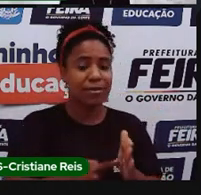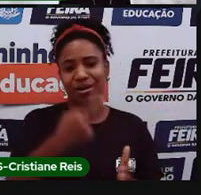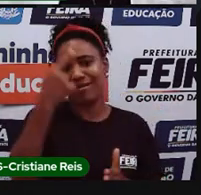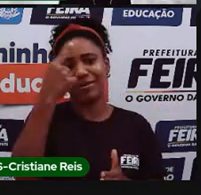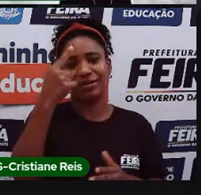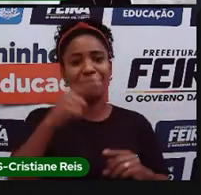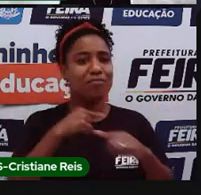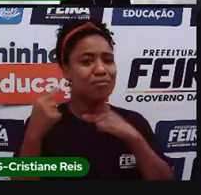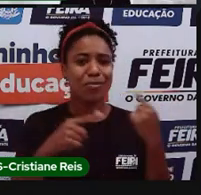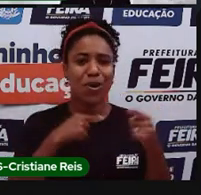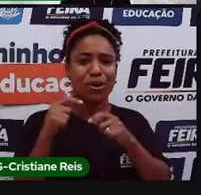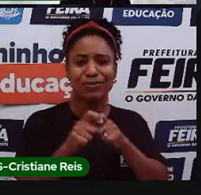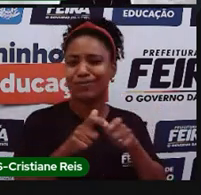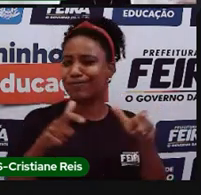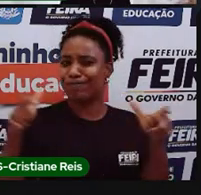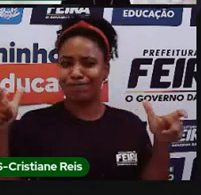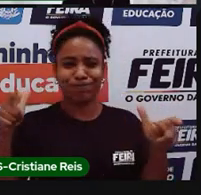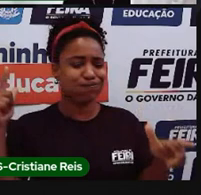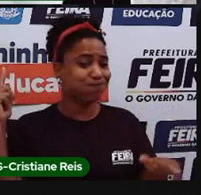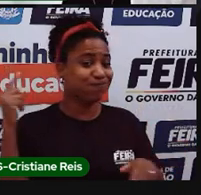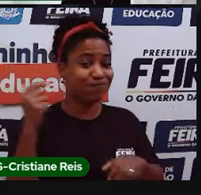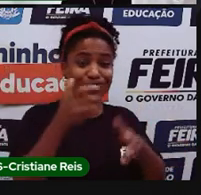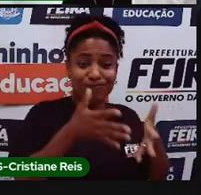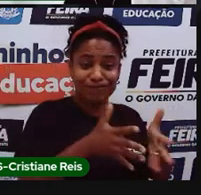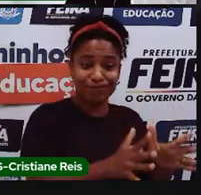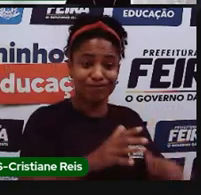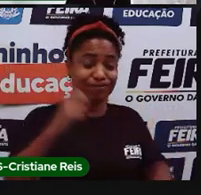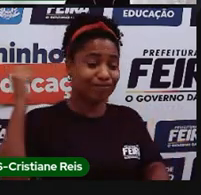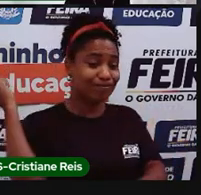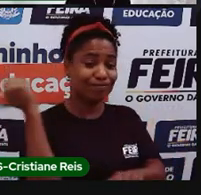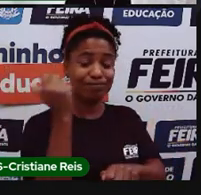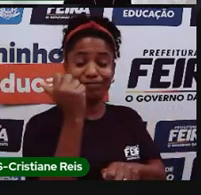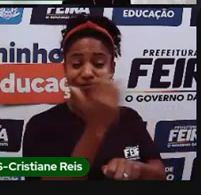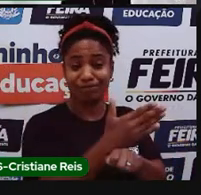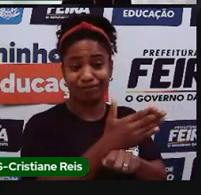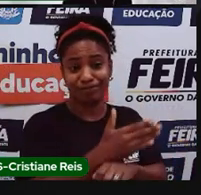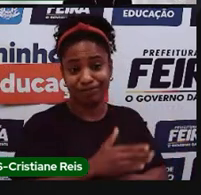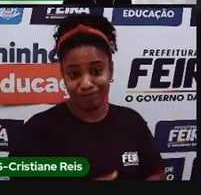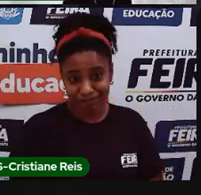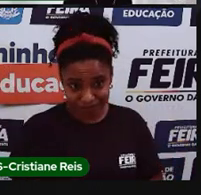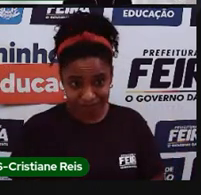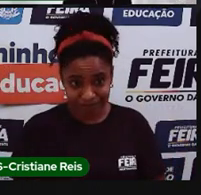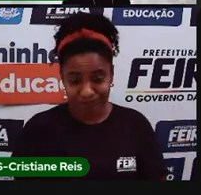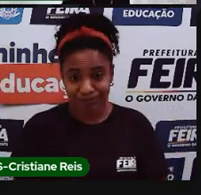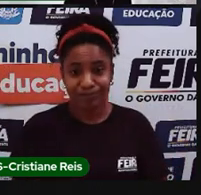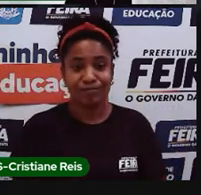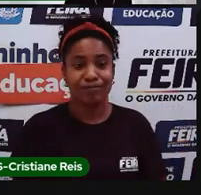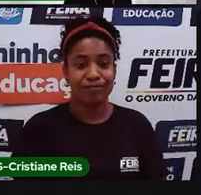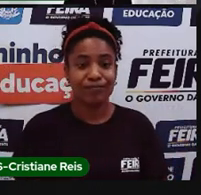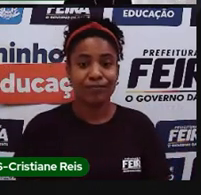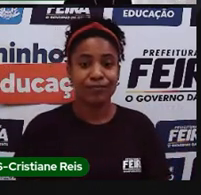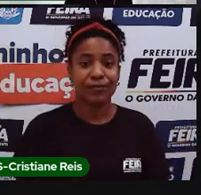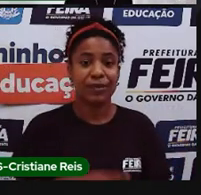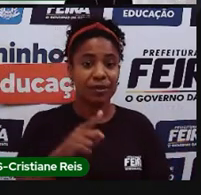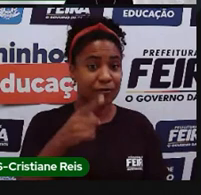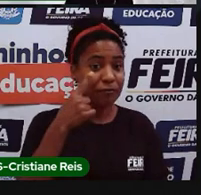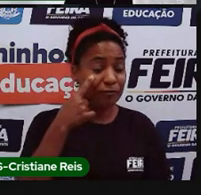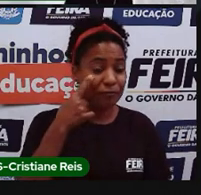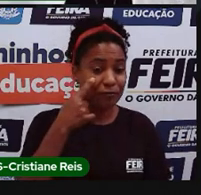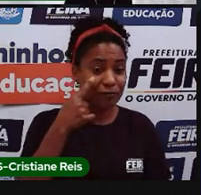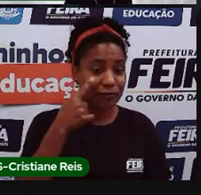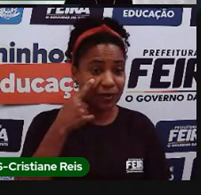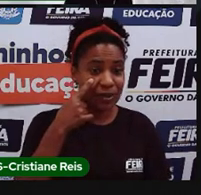lado, do nome do mapa, o ano que ele foi feito, viu? Então, só, só pra recapitular,